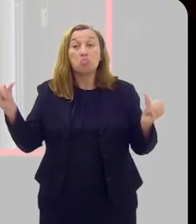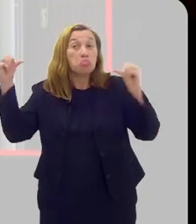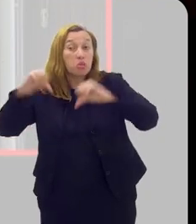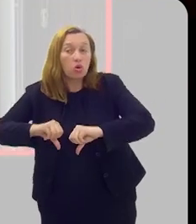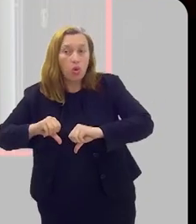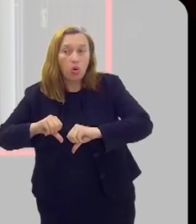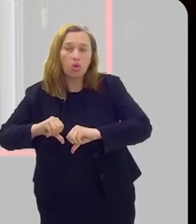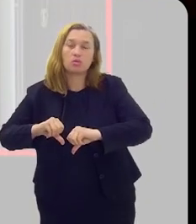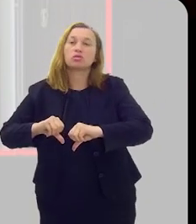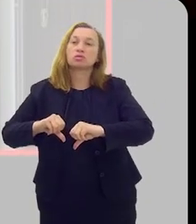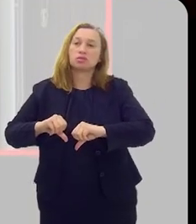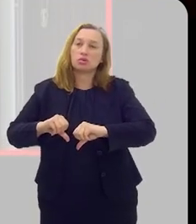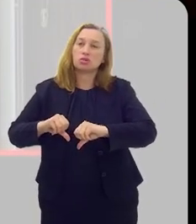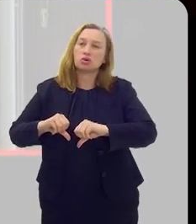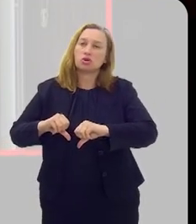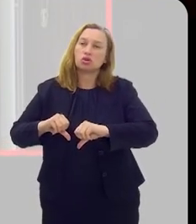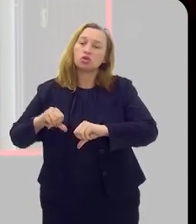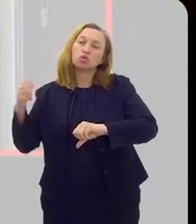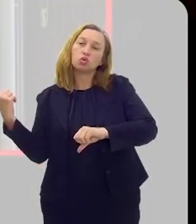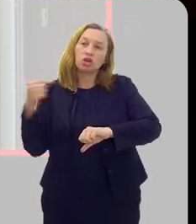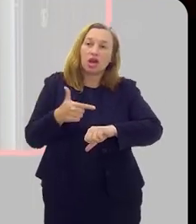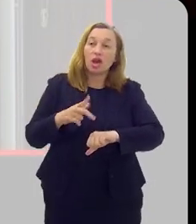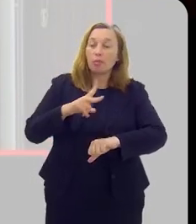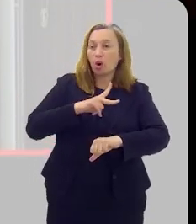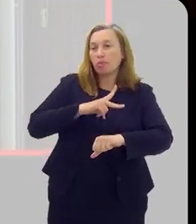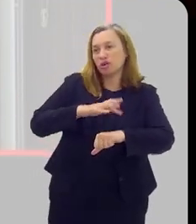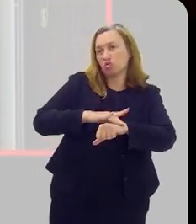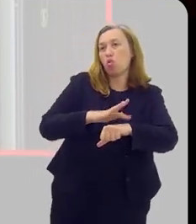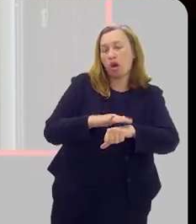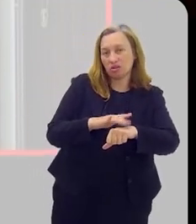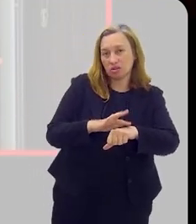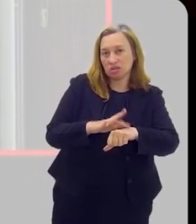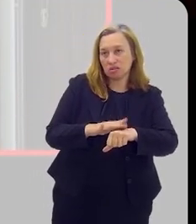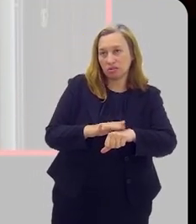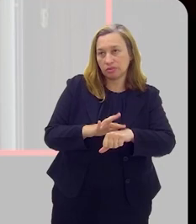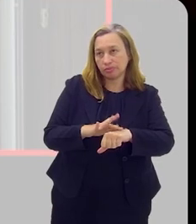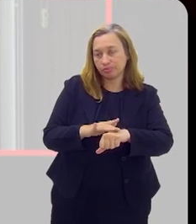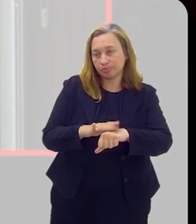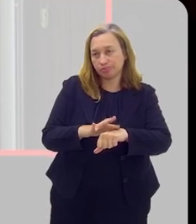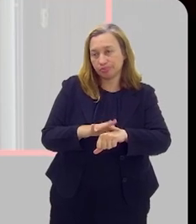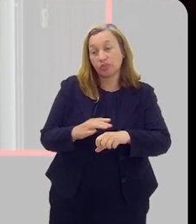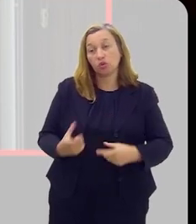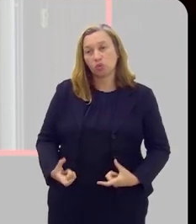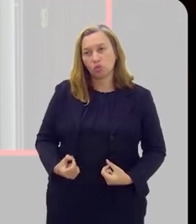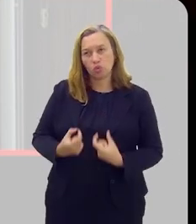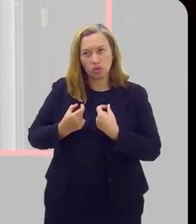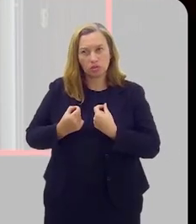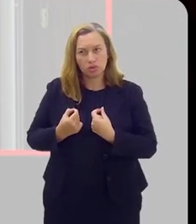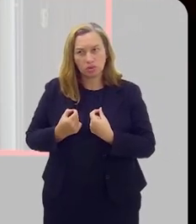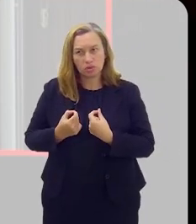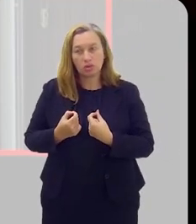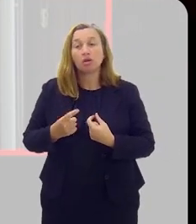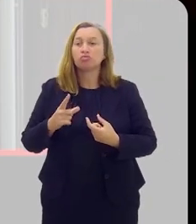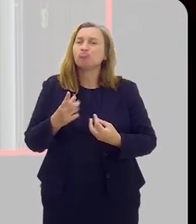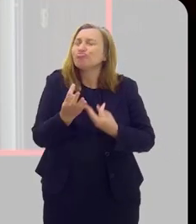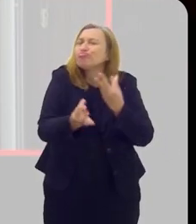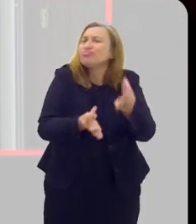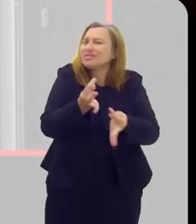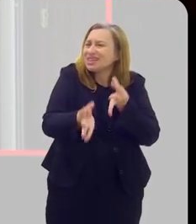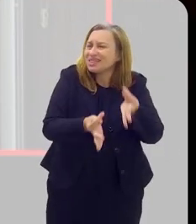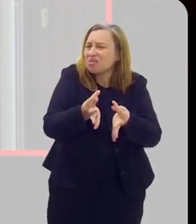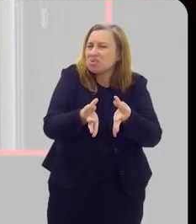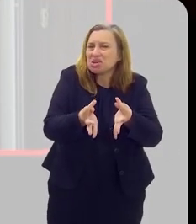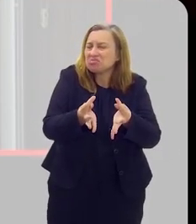pior do que a doença em si, e por que poderia levar um